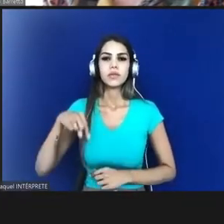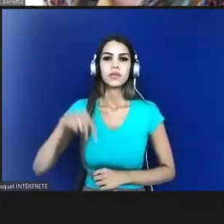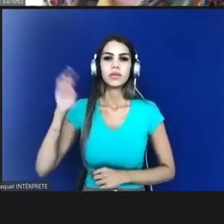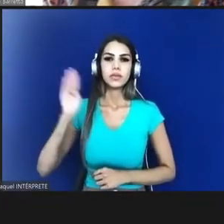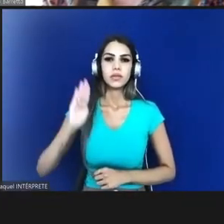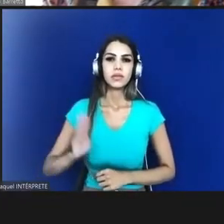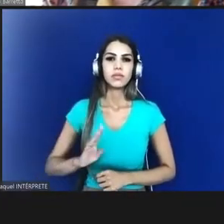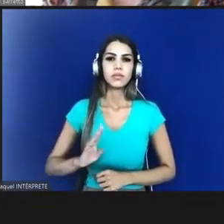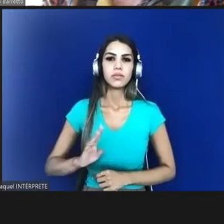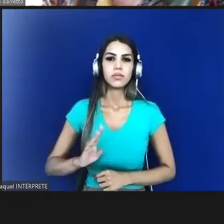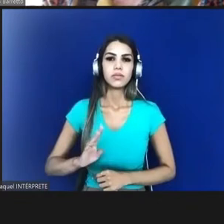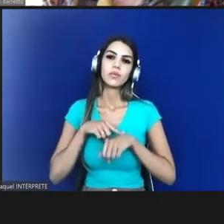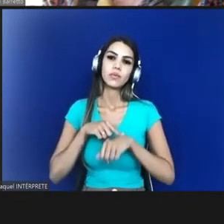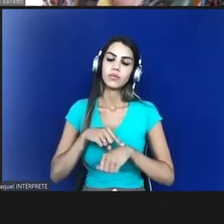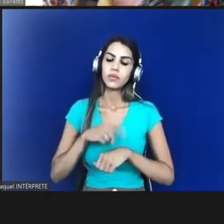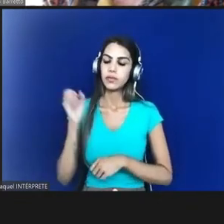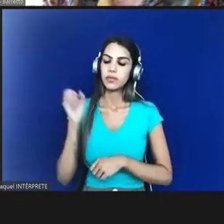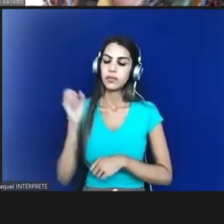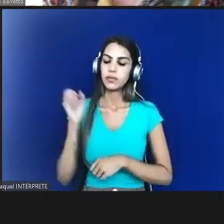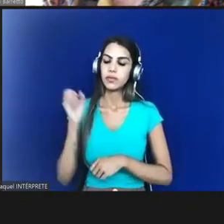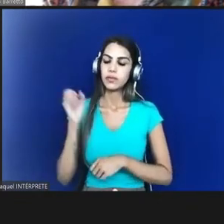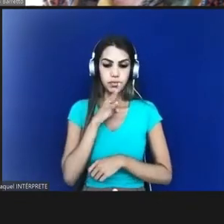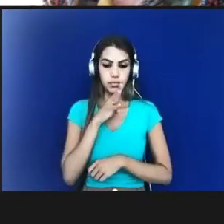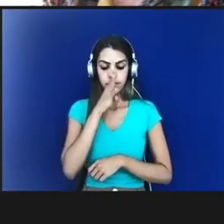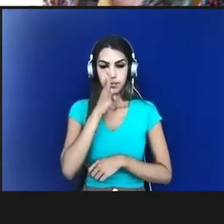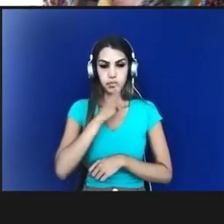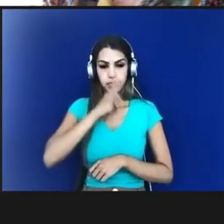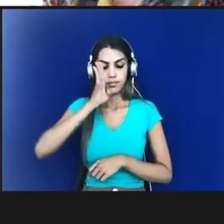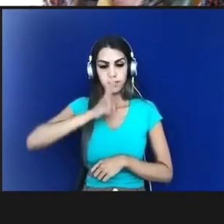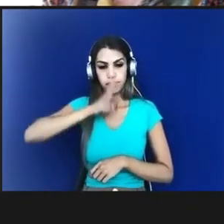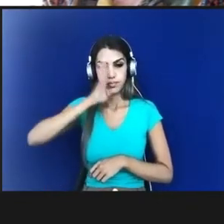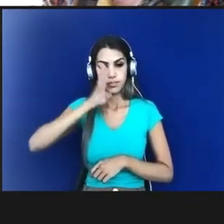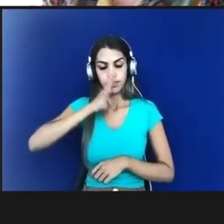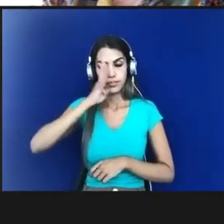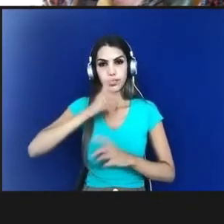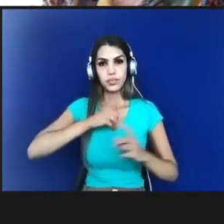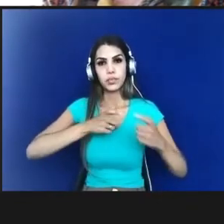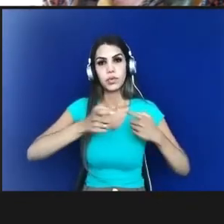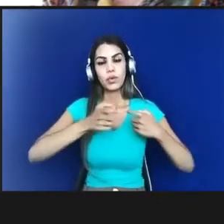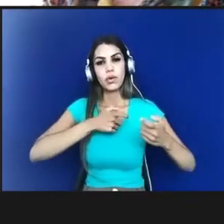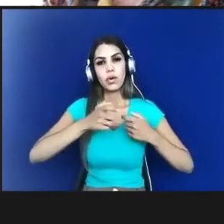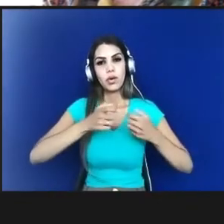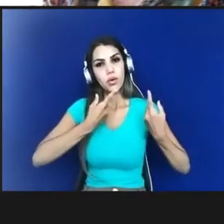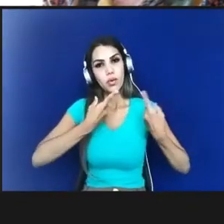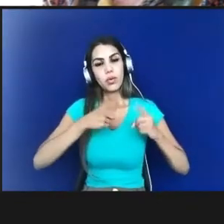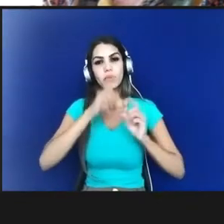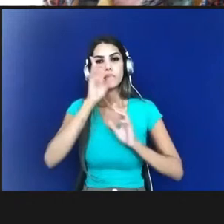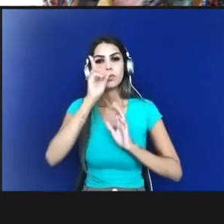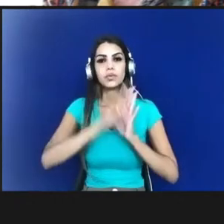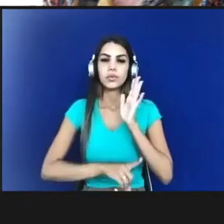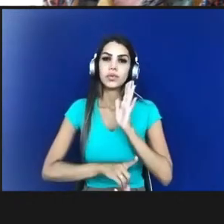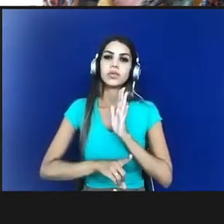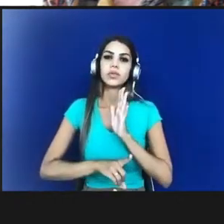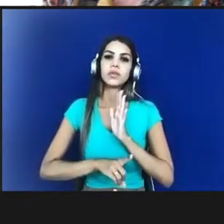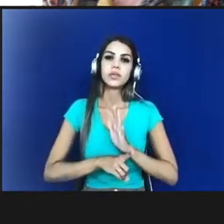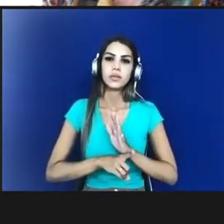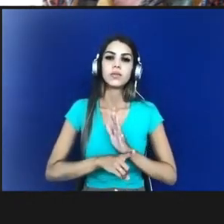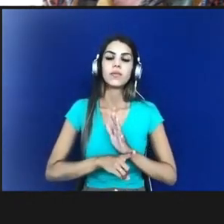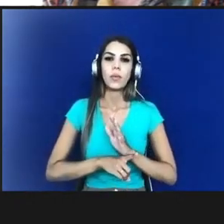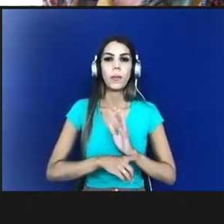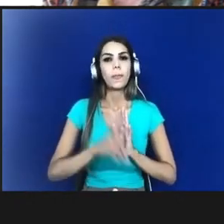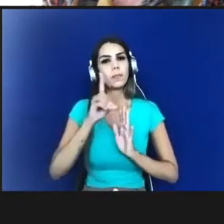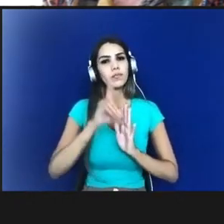situação absurda de guerra contra os direitos em que os direitos e a própria dignidade